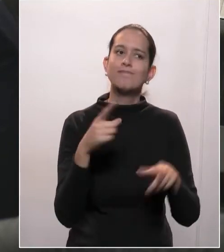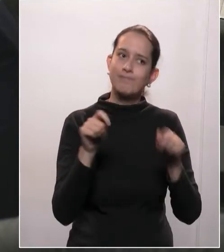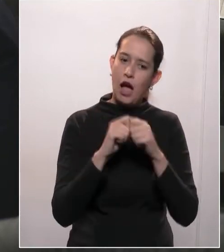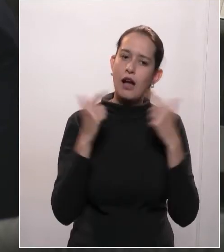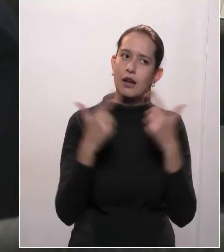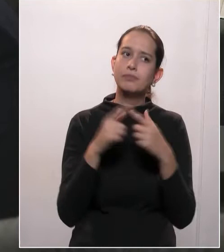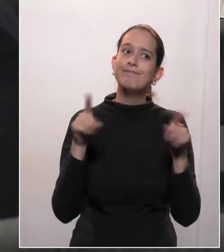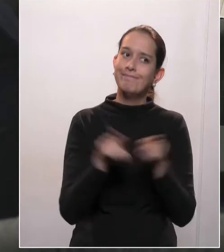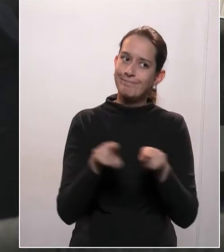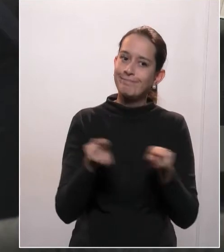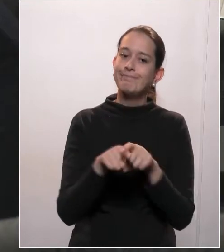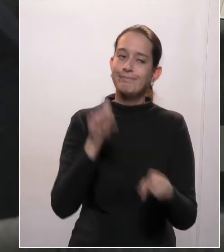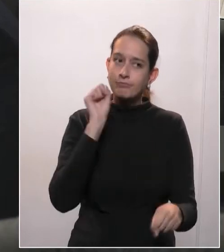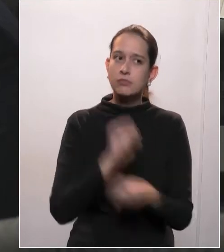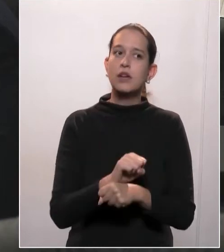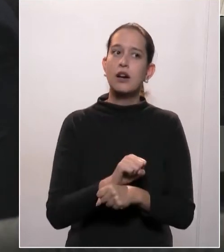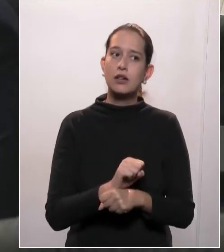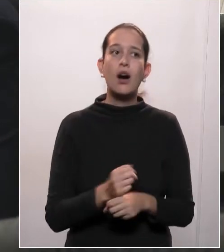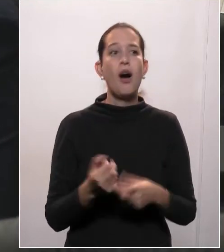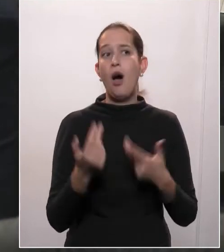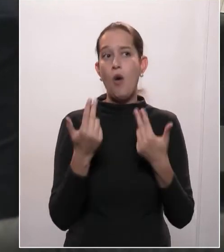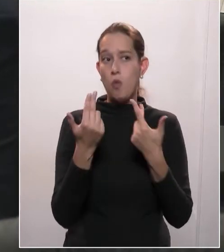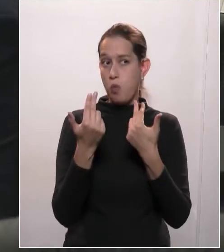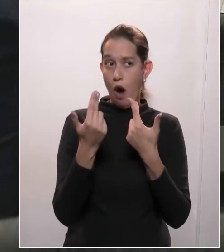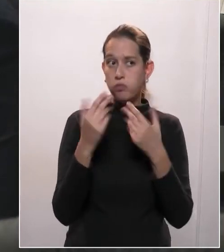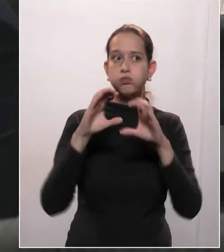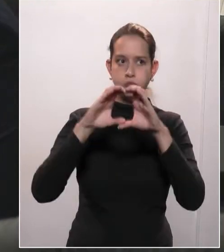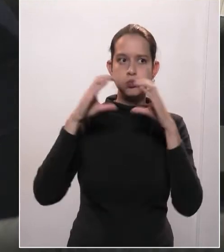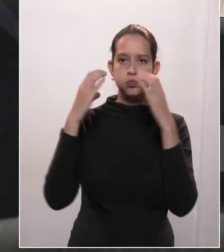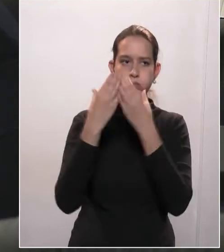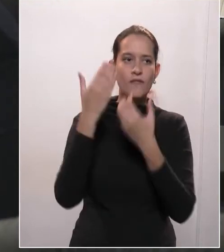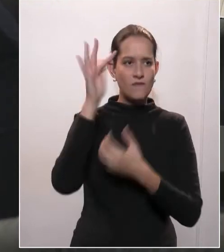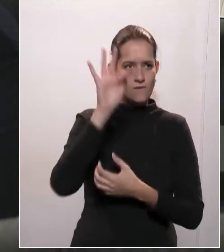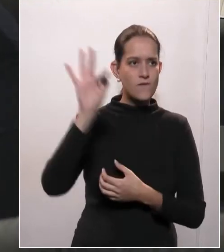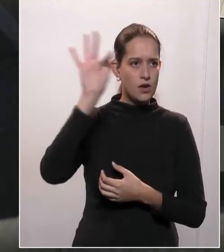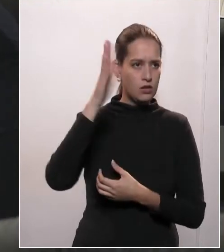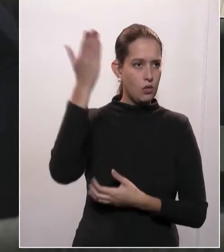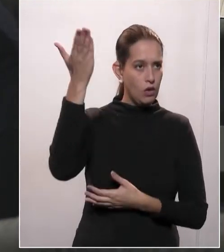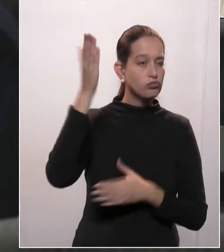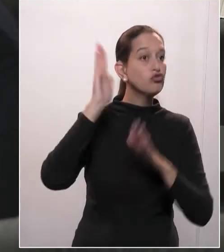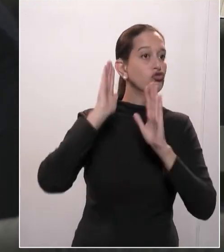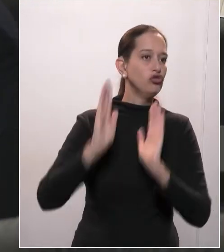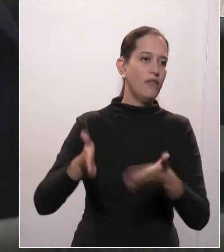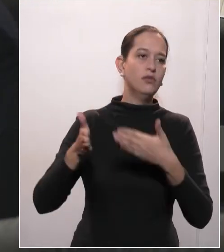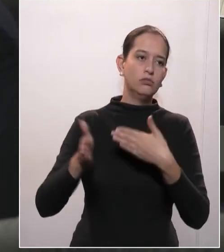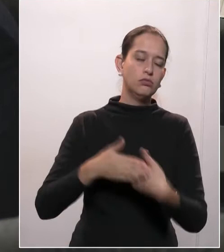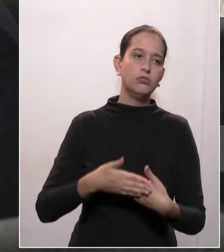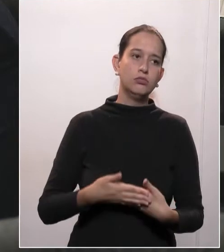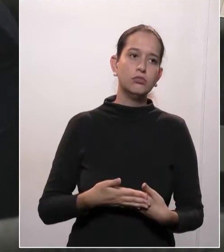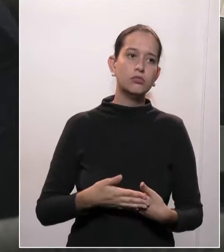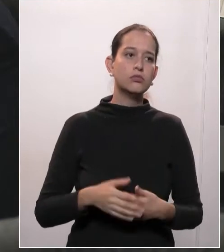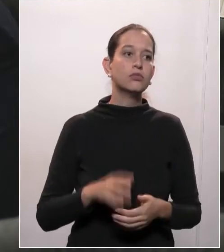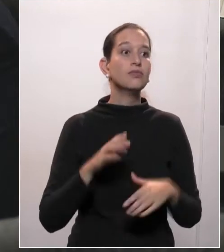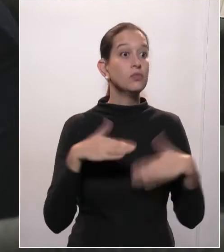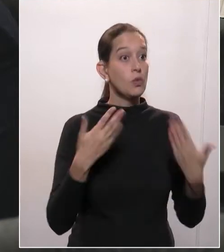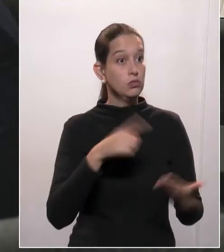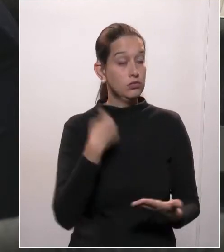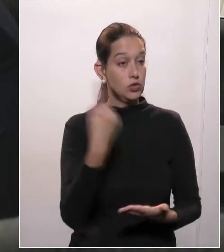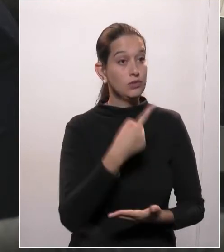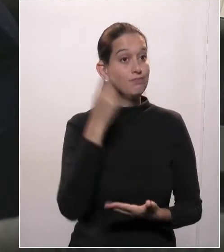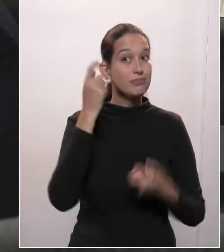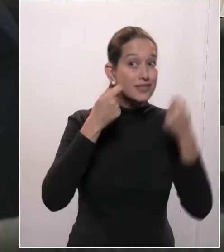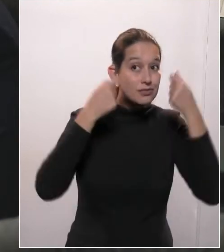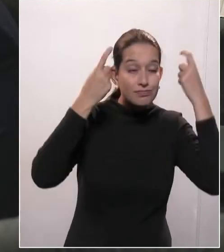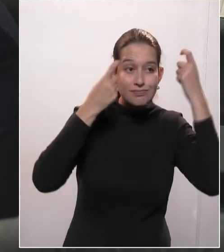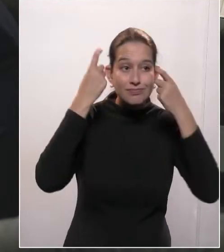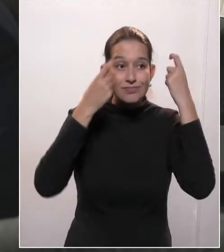se fazendo lá no Congresso Nacional. Então, eu acho que o momento realmente é de muita preocupação, qualquer vida, toda a vida que nós pudermos